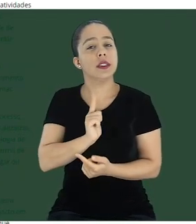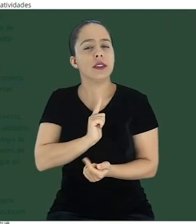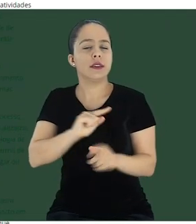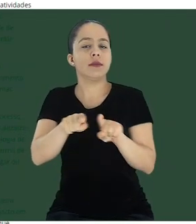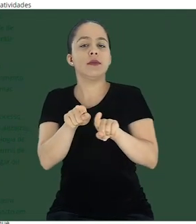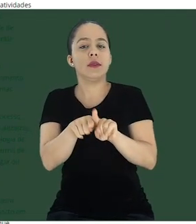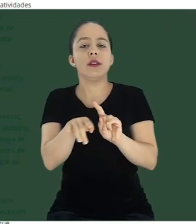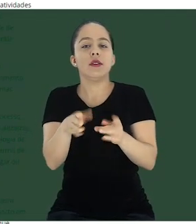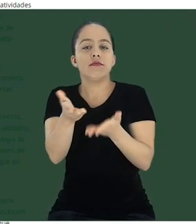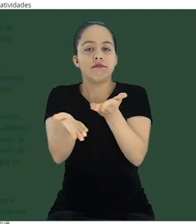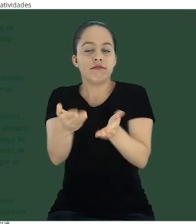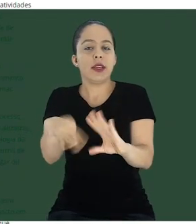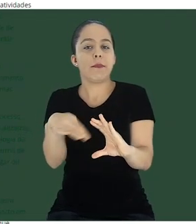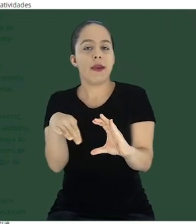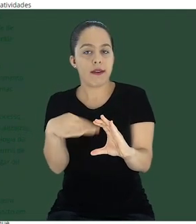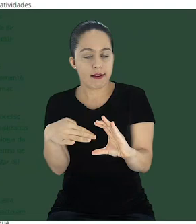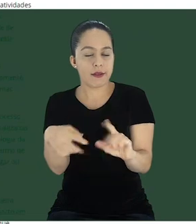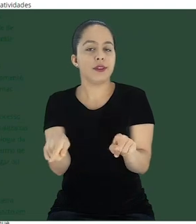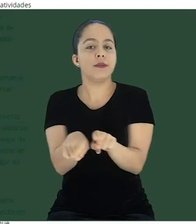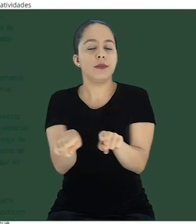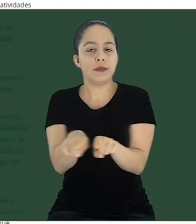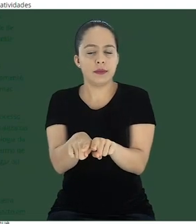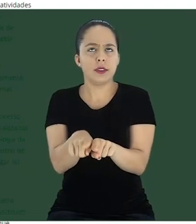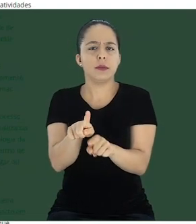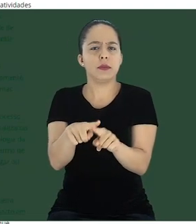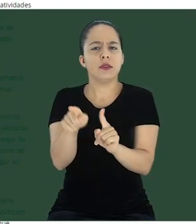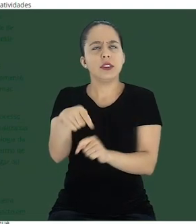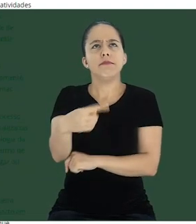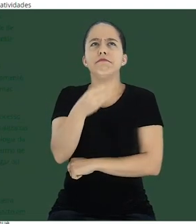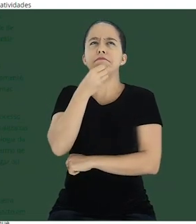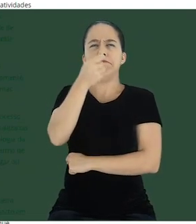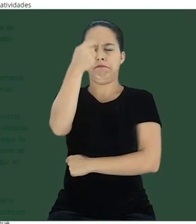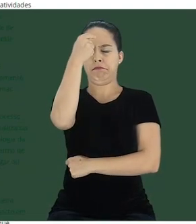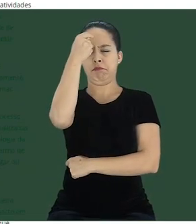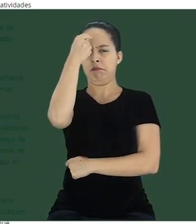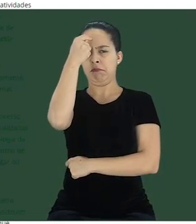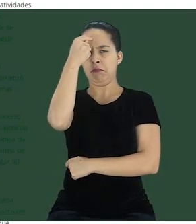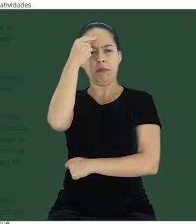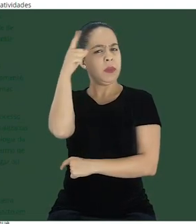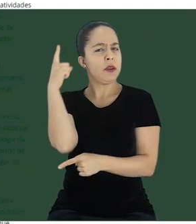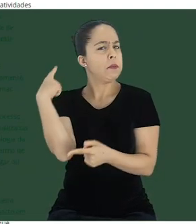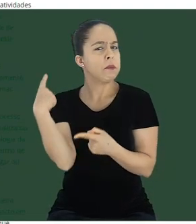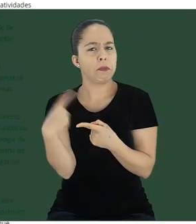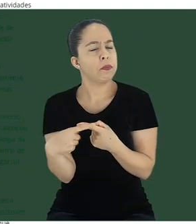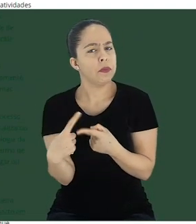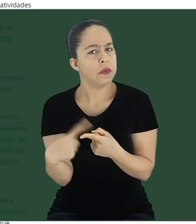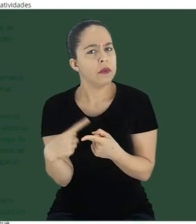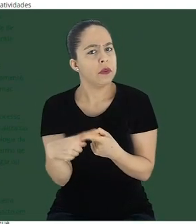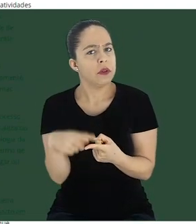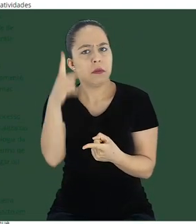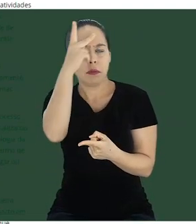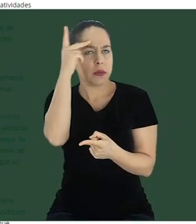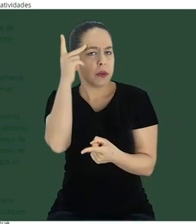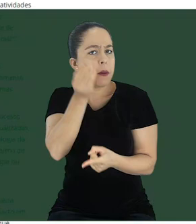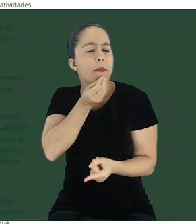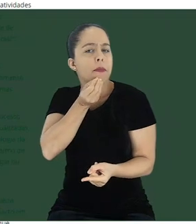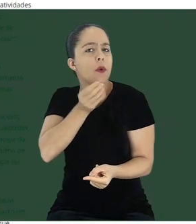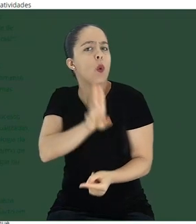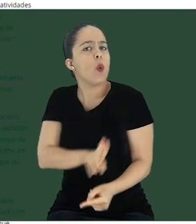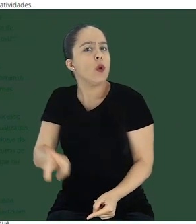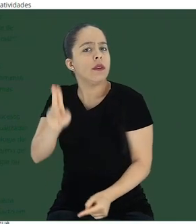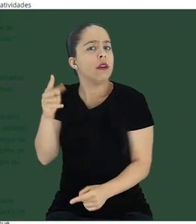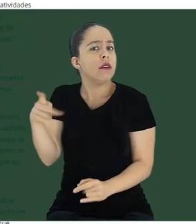e-mail nesse serviço. Mas você deve estar se perguntando, por que ativar esse serviço utilizando a conta institucional